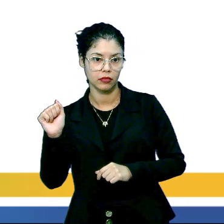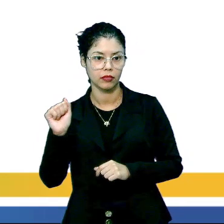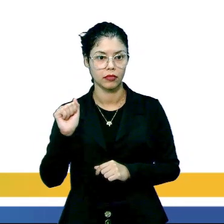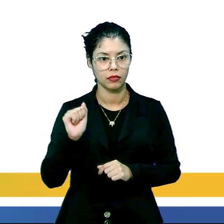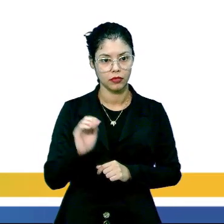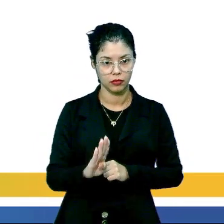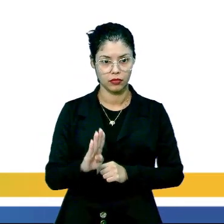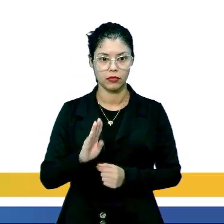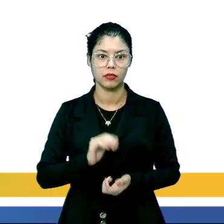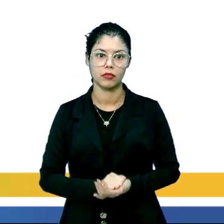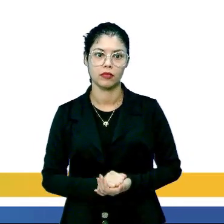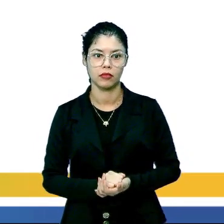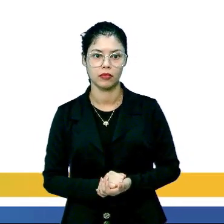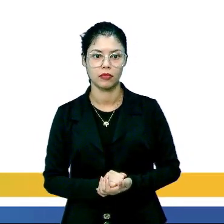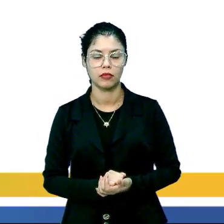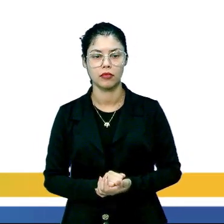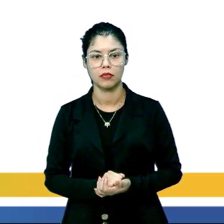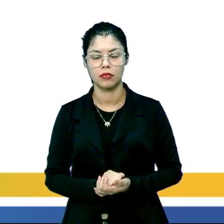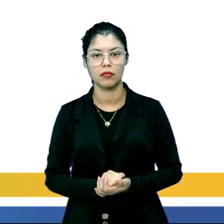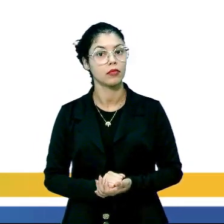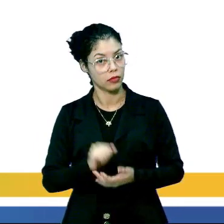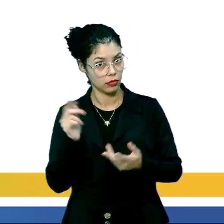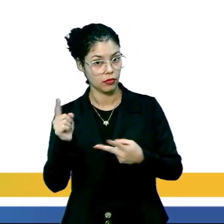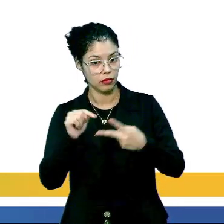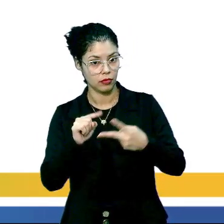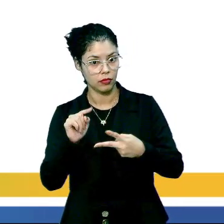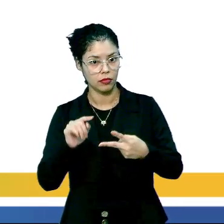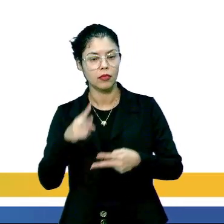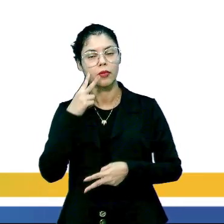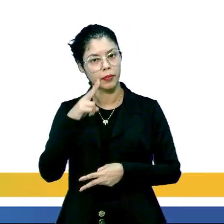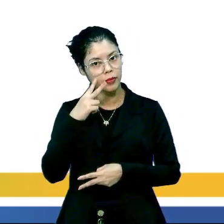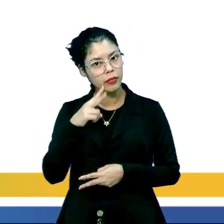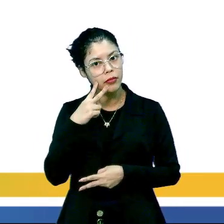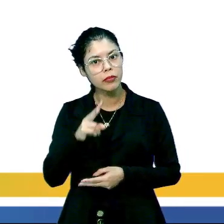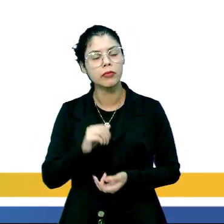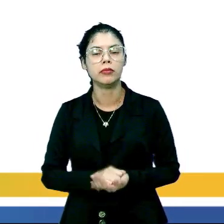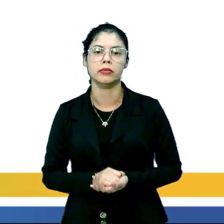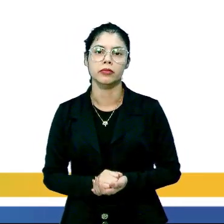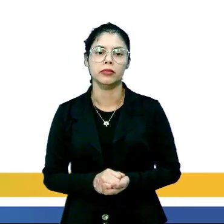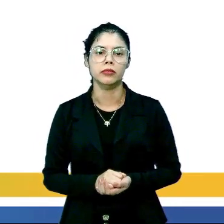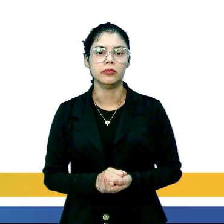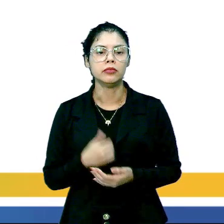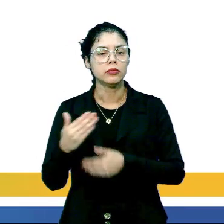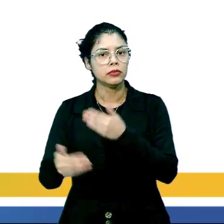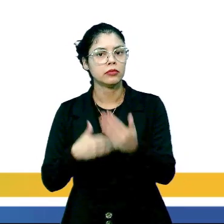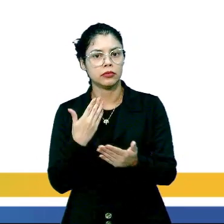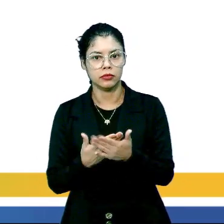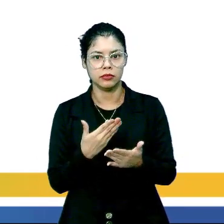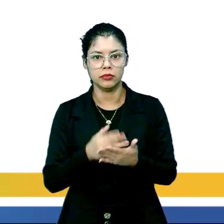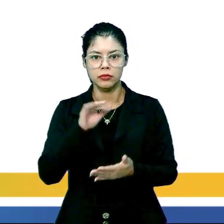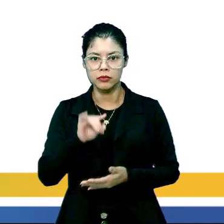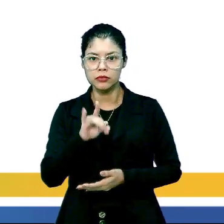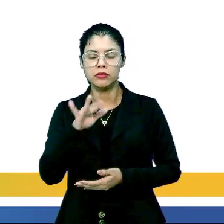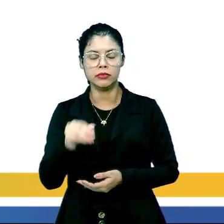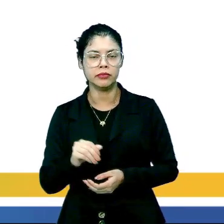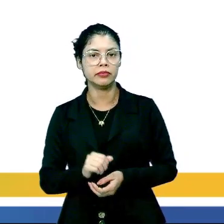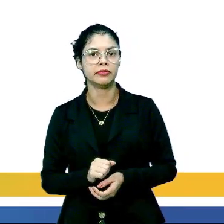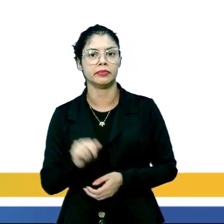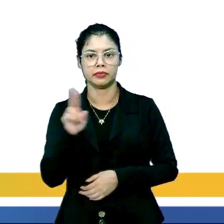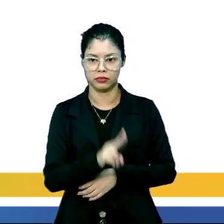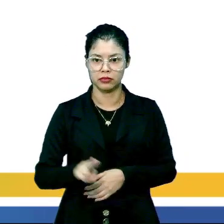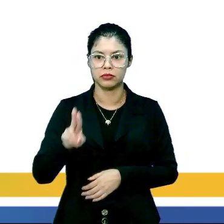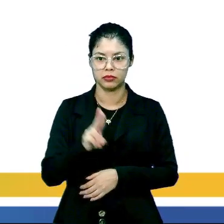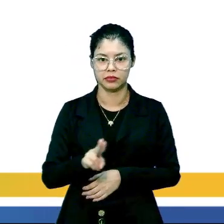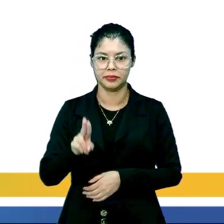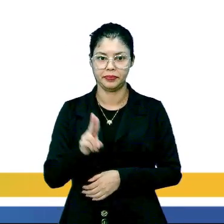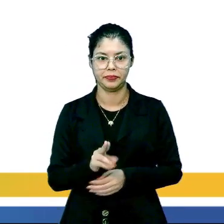e entre letra B, fusão e fissão nuclear. Mas nós vimos aqui, durante as aulas, que a usina nuclear, ela funciona por